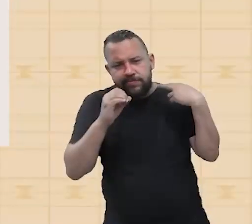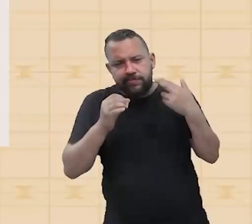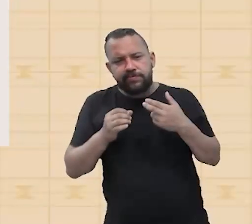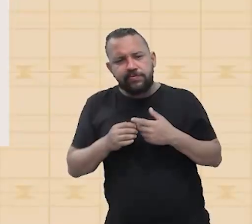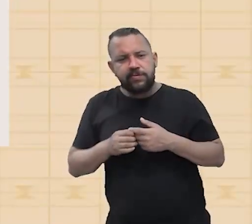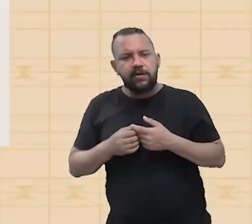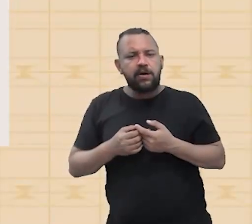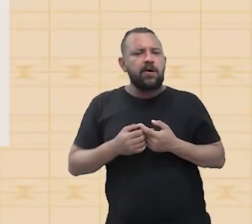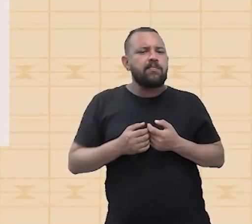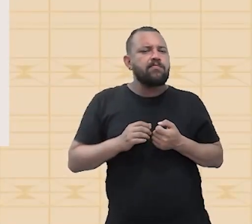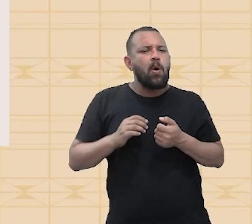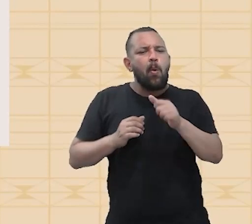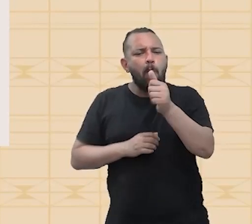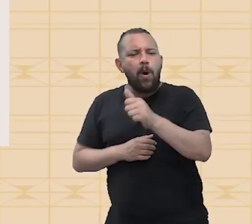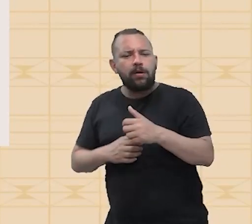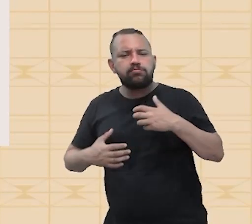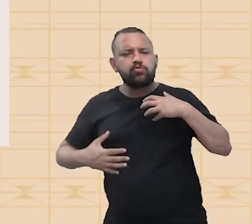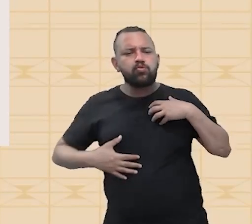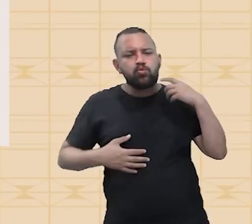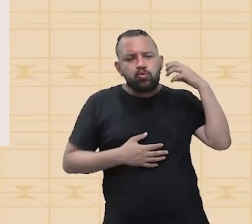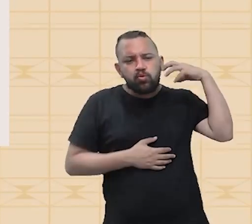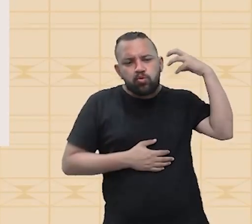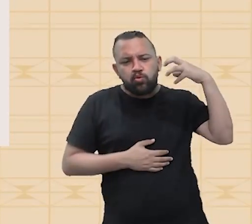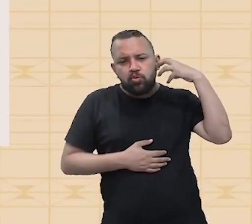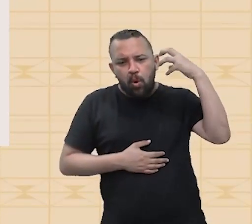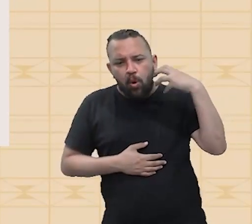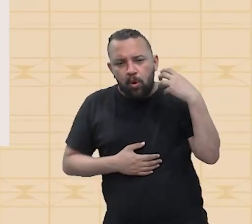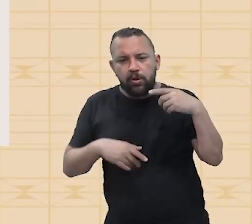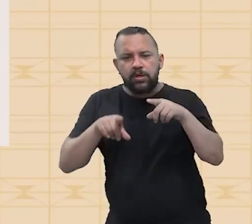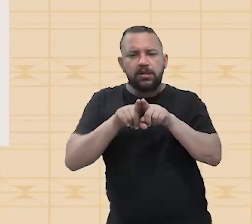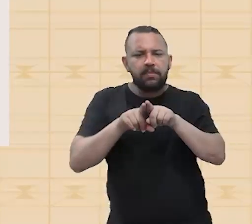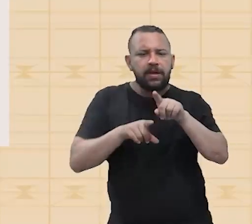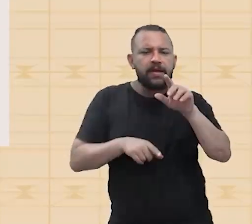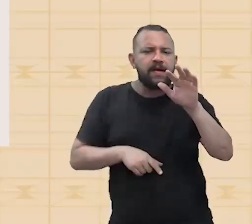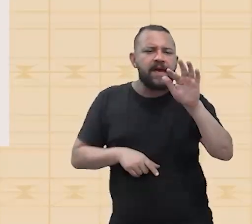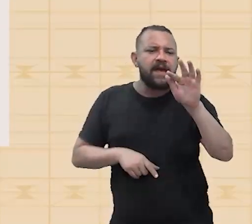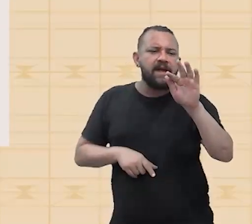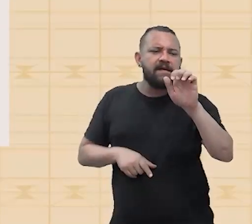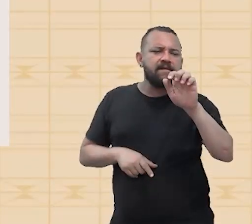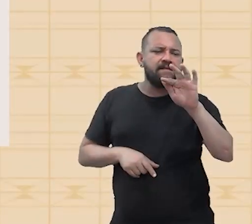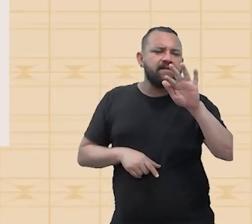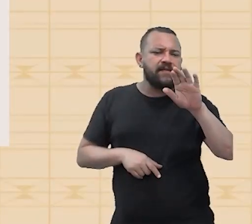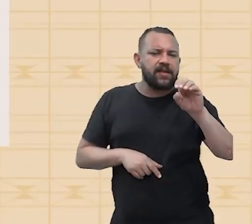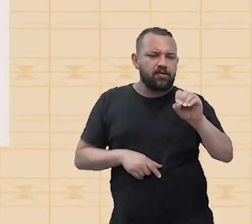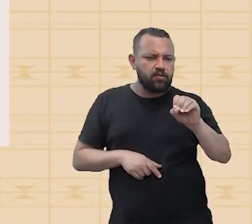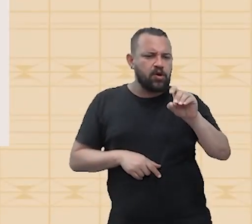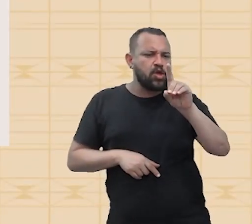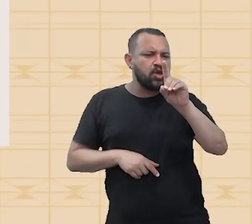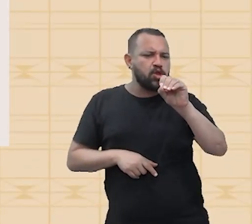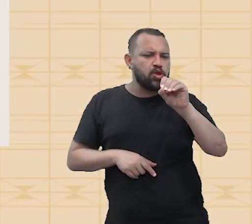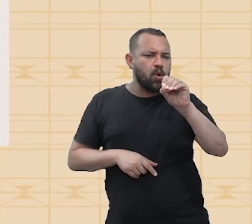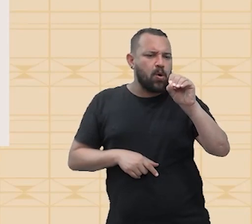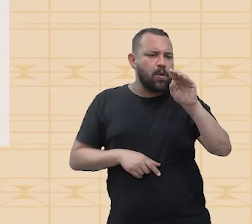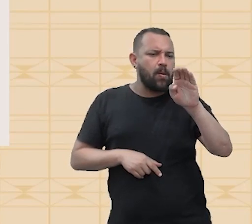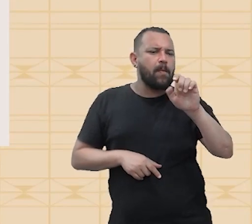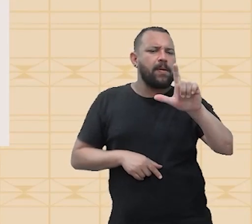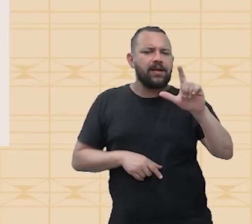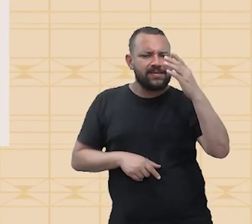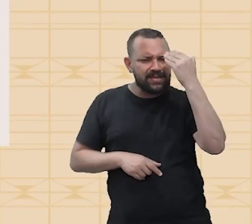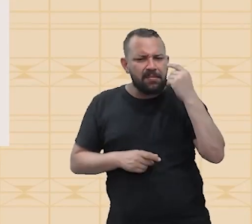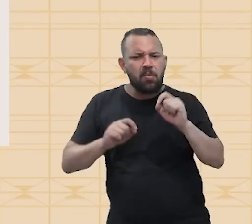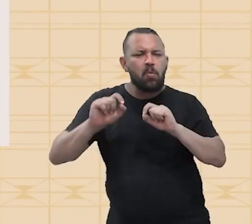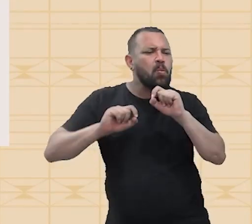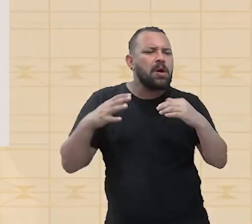qualidades fisiológicas do som e do efeito Doppler. Pois é, você sabe o que é uma qualidade fisiológica do som?